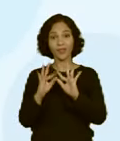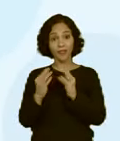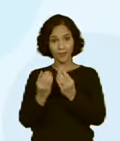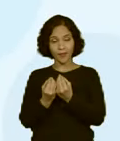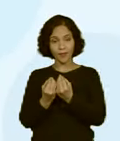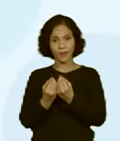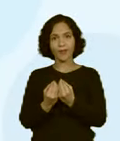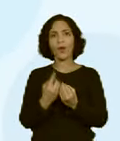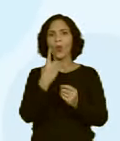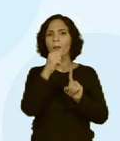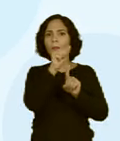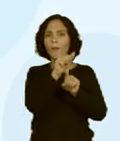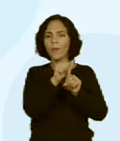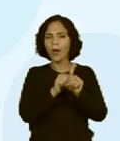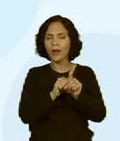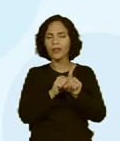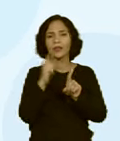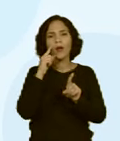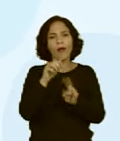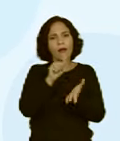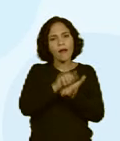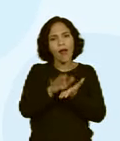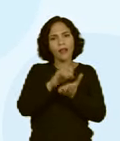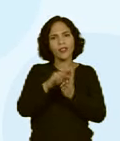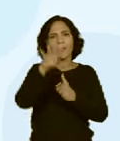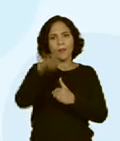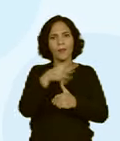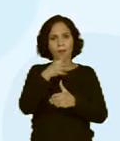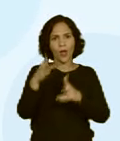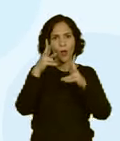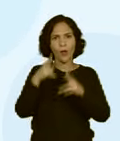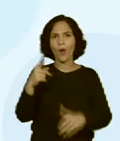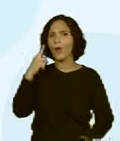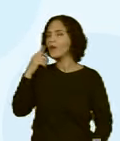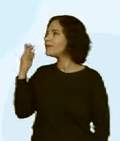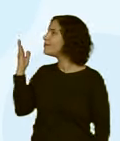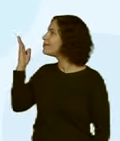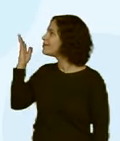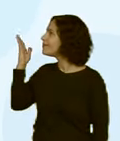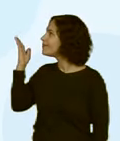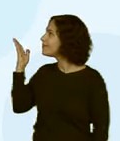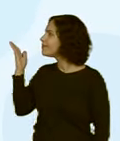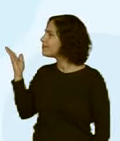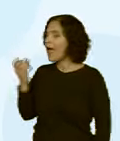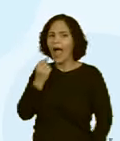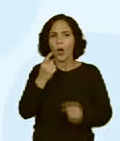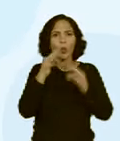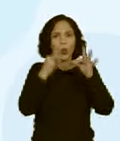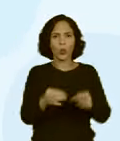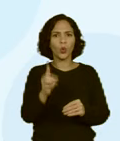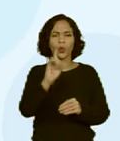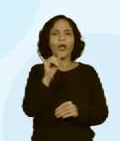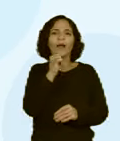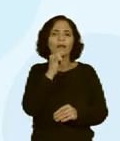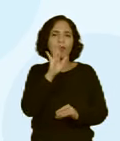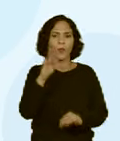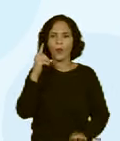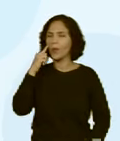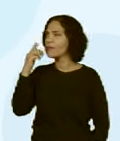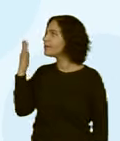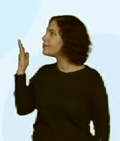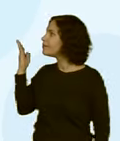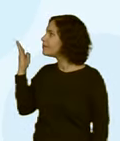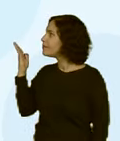mês, ela teve gastos, esses gastos aqui. Supermercado, energia, eu só peguei alguns gastos, para dar o exemplo.